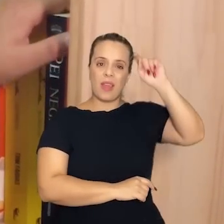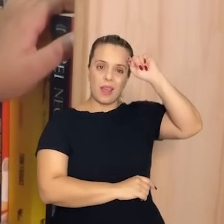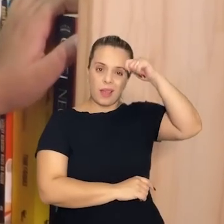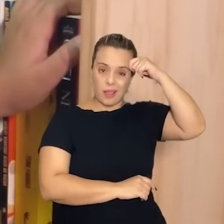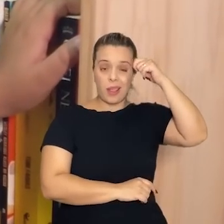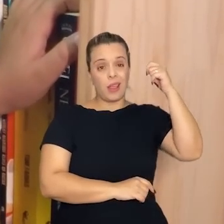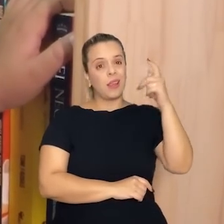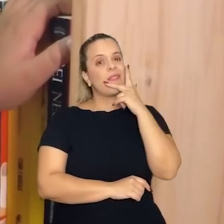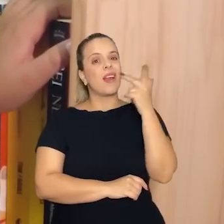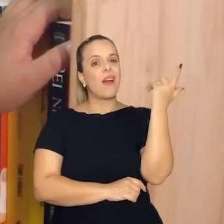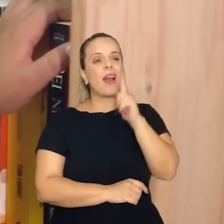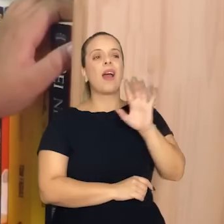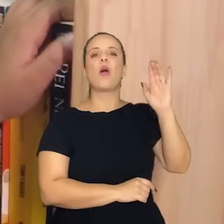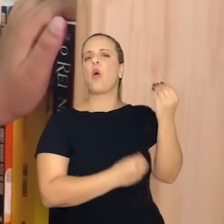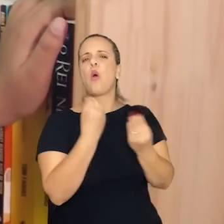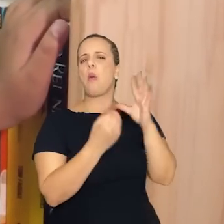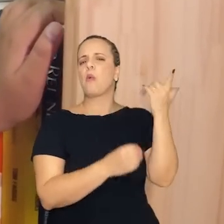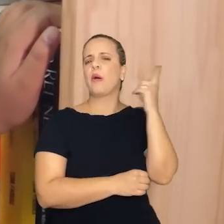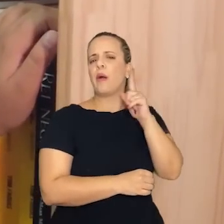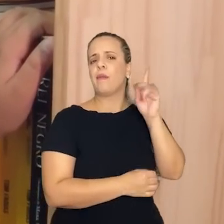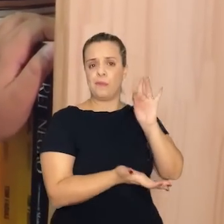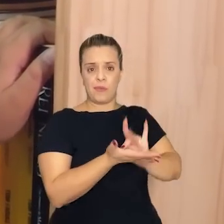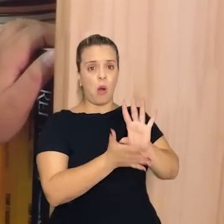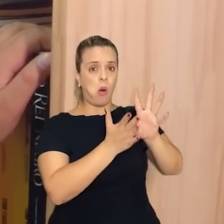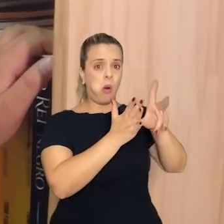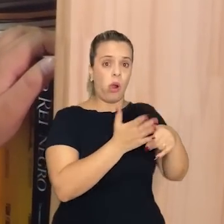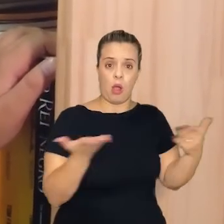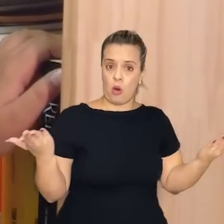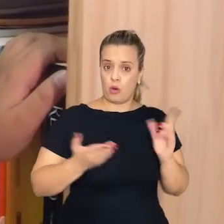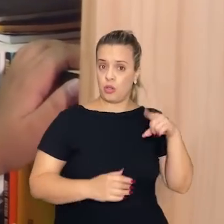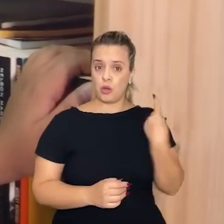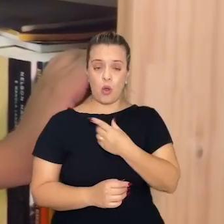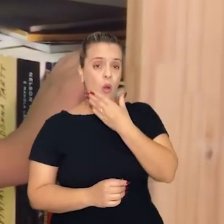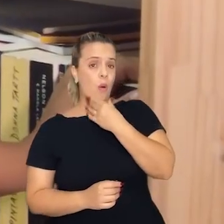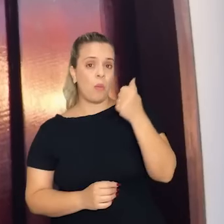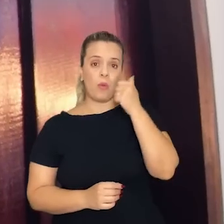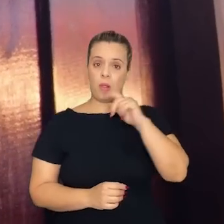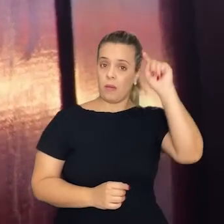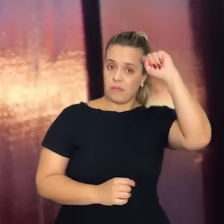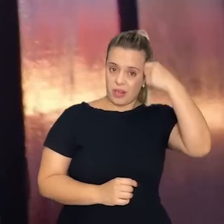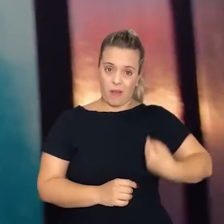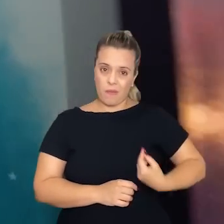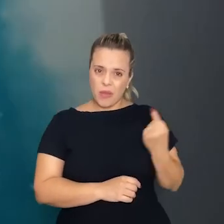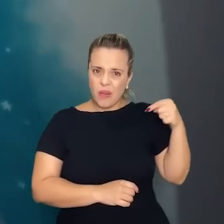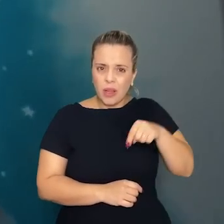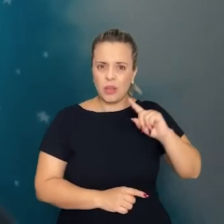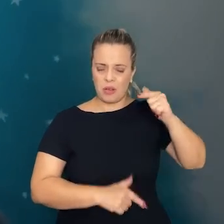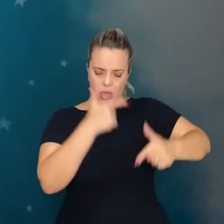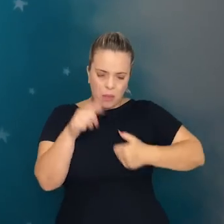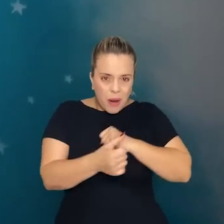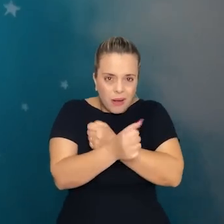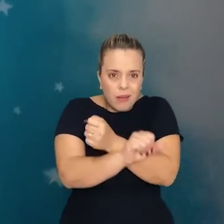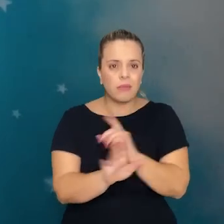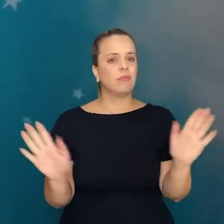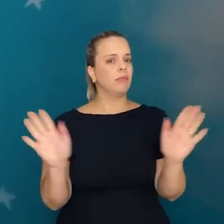roubadas e hoje nós pretos, nós pretas, estamos aqui não como escravas, mas como